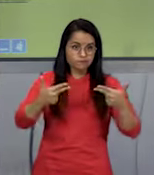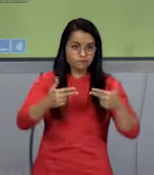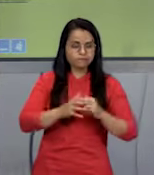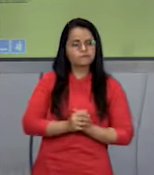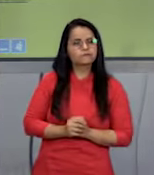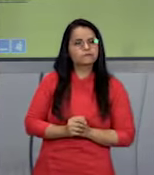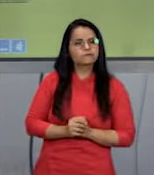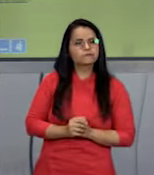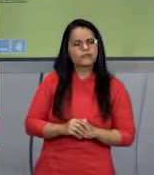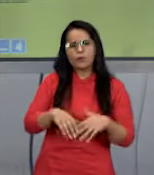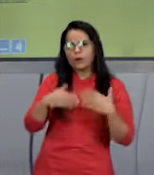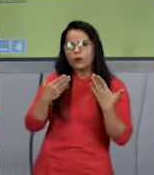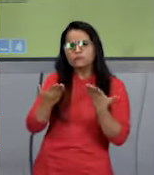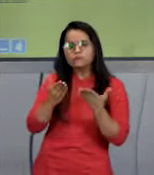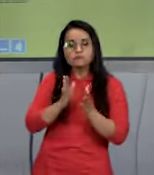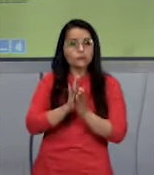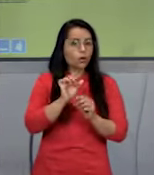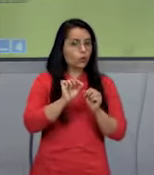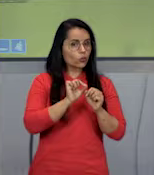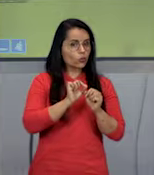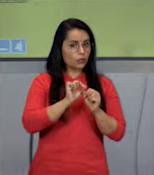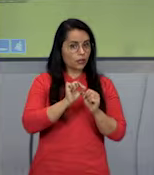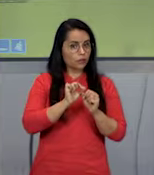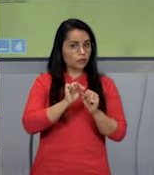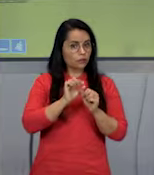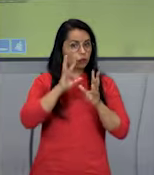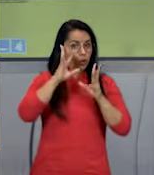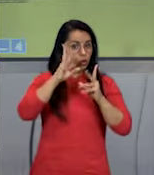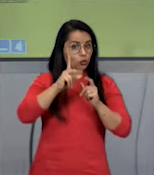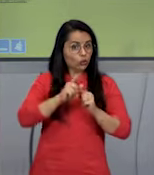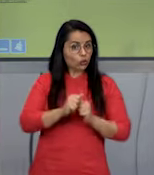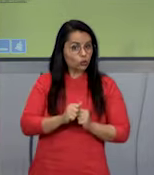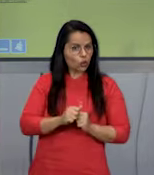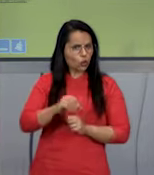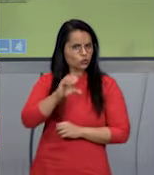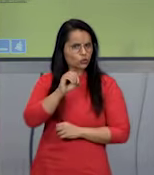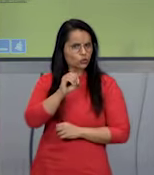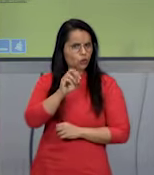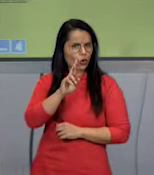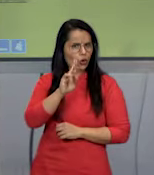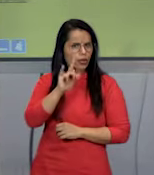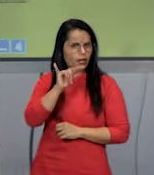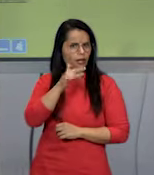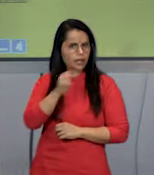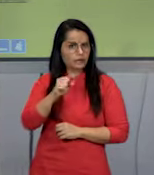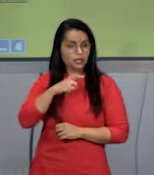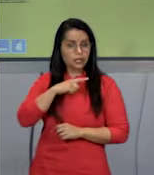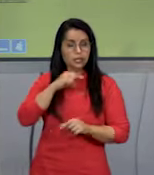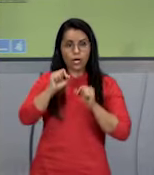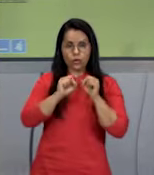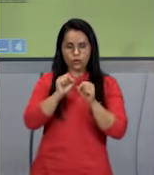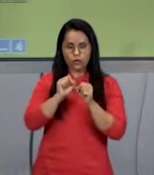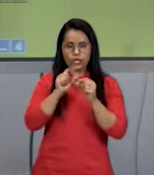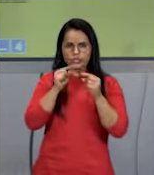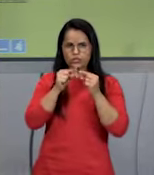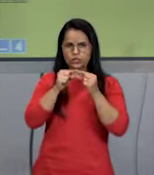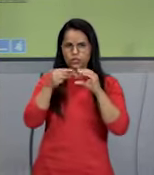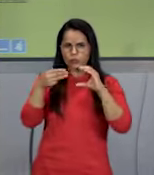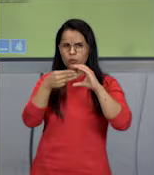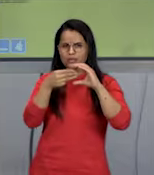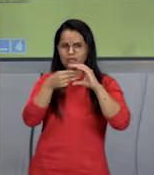Bom, então esses organismos que vão ter esse tipo de célula, são as bactérias.